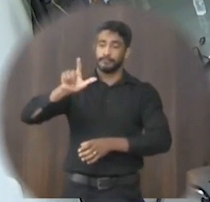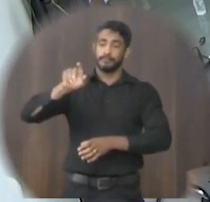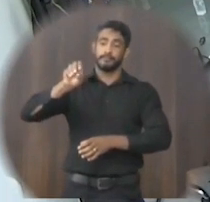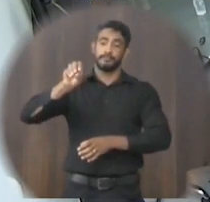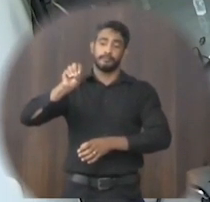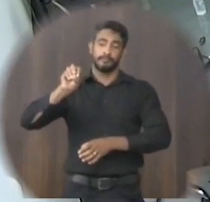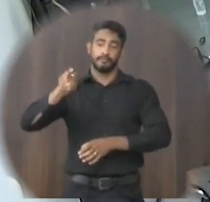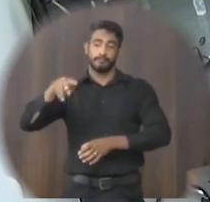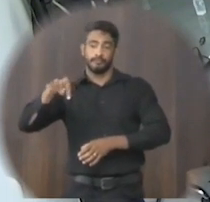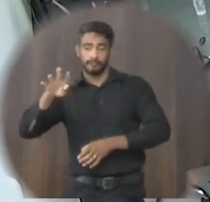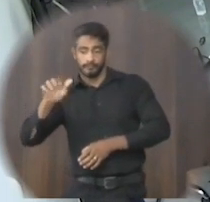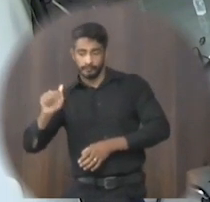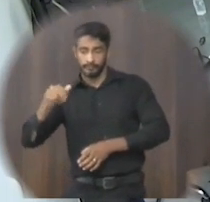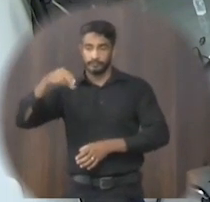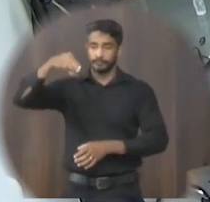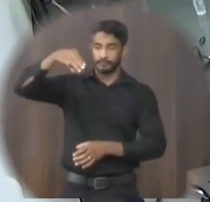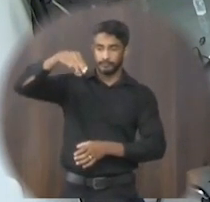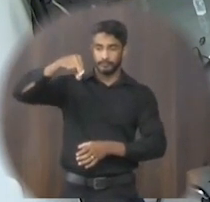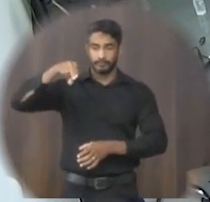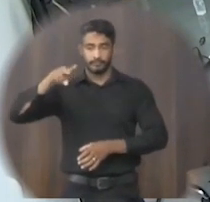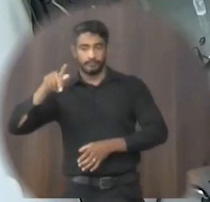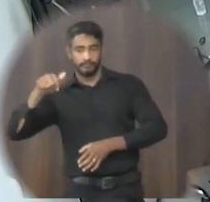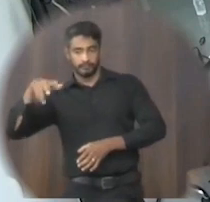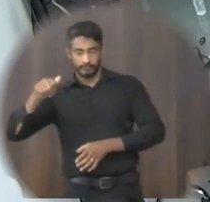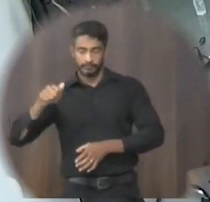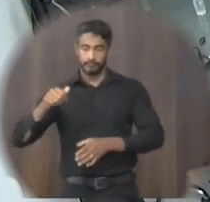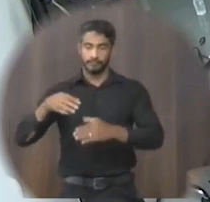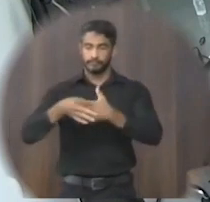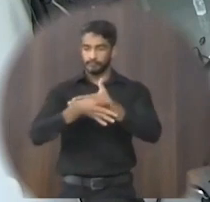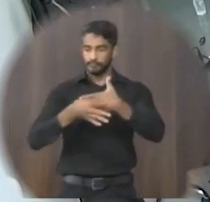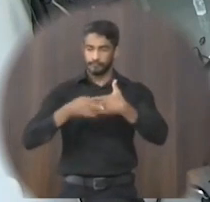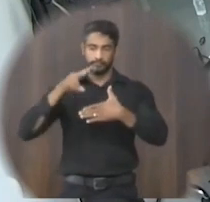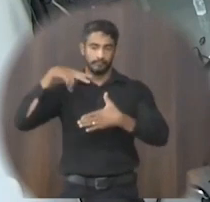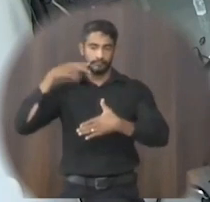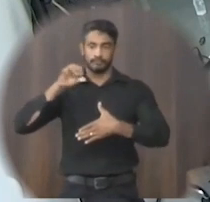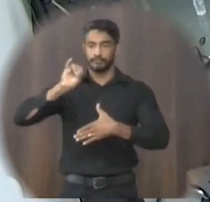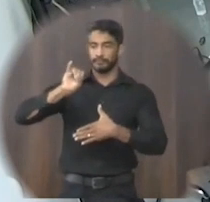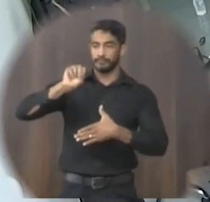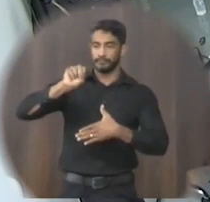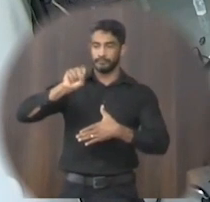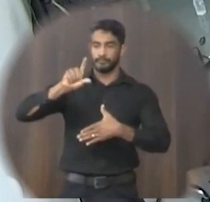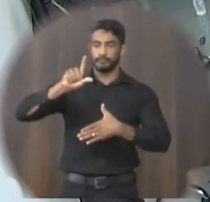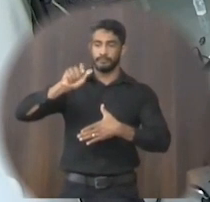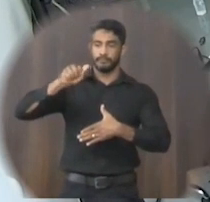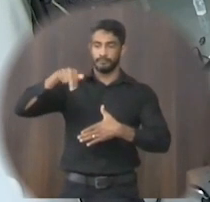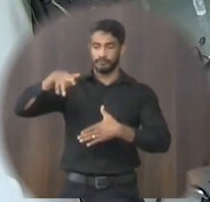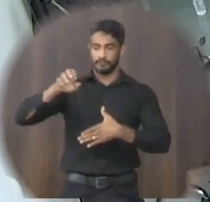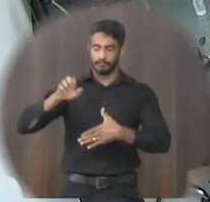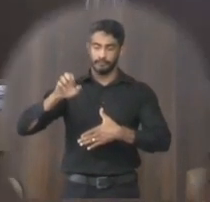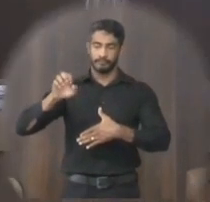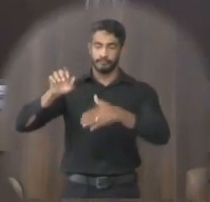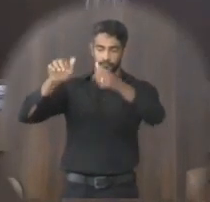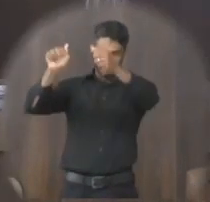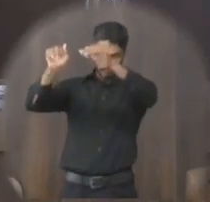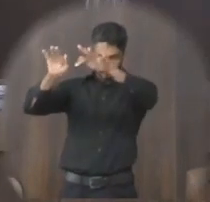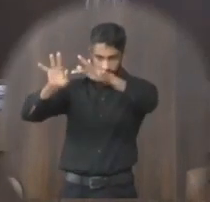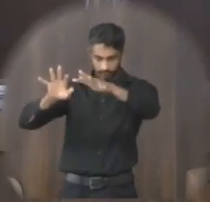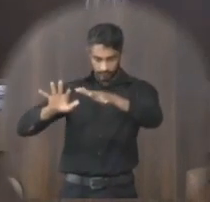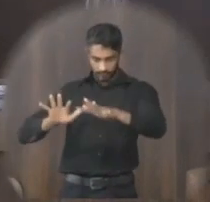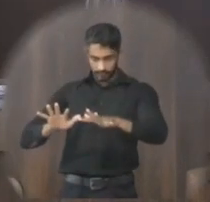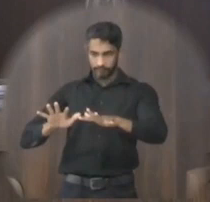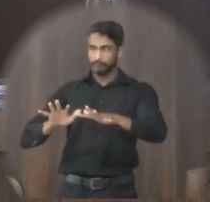Nova de autoria de da vereadora Islane Pedro senhor presidente a vereadora signatária